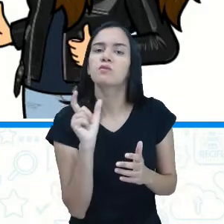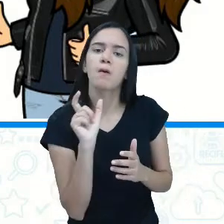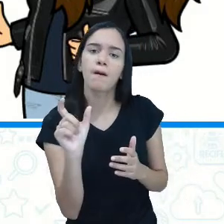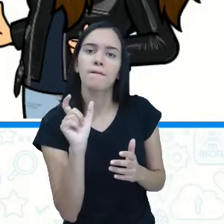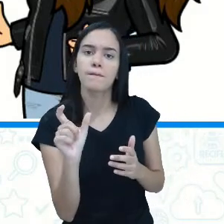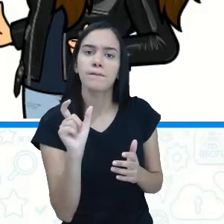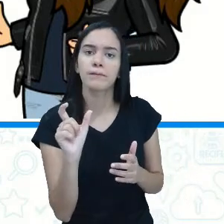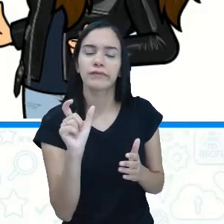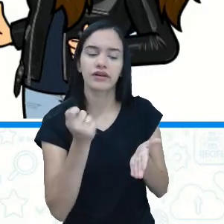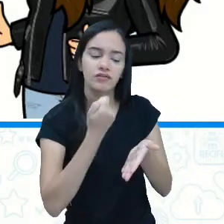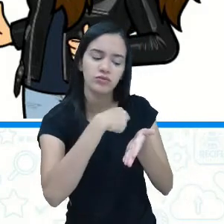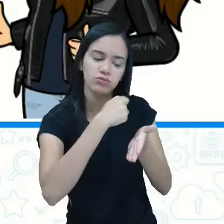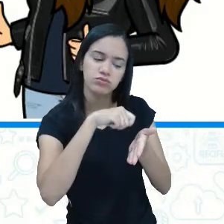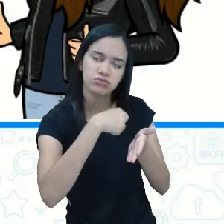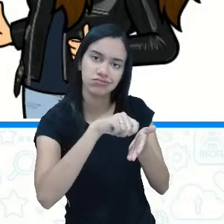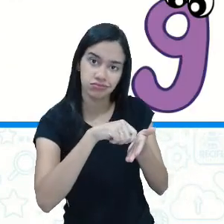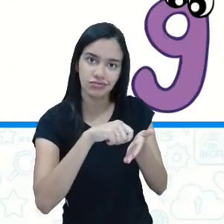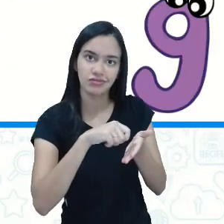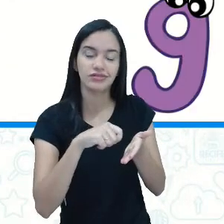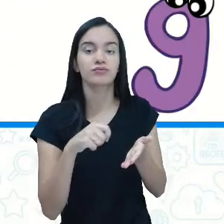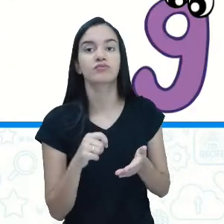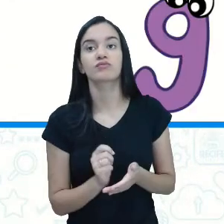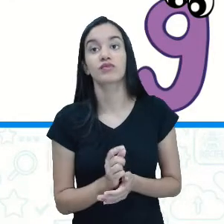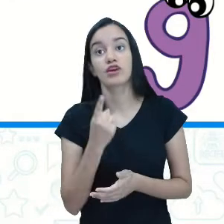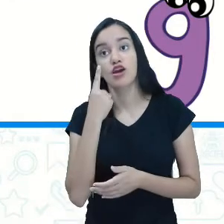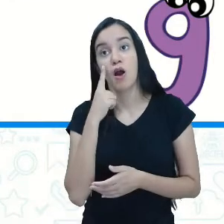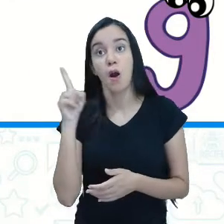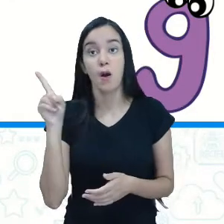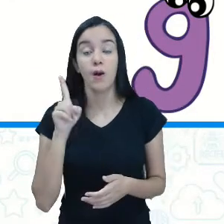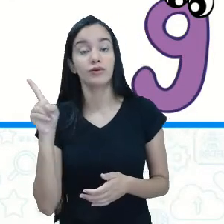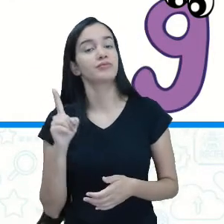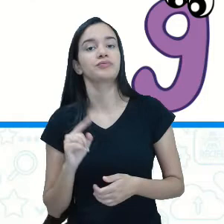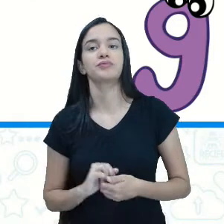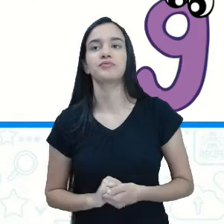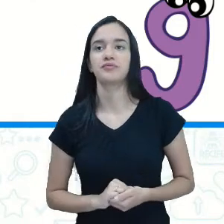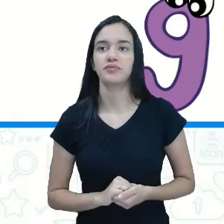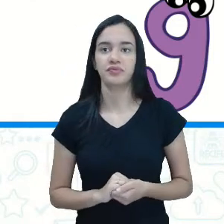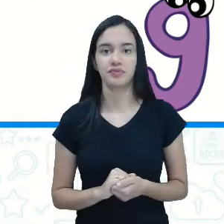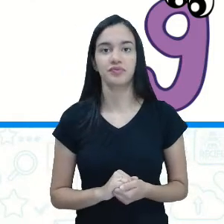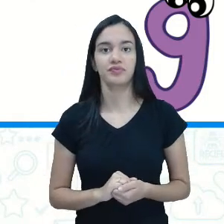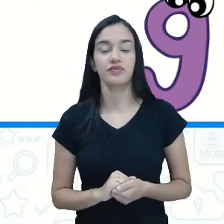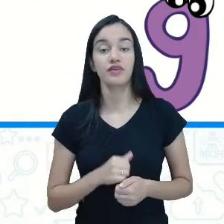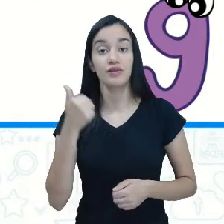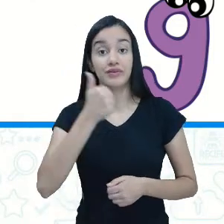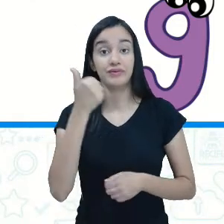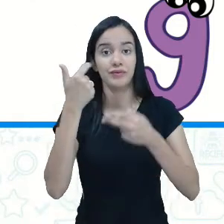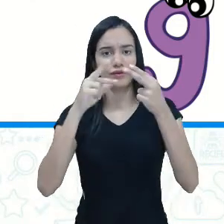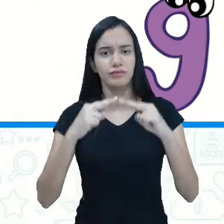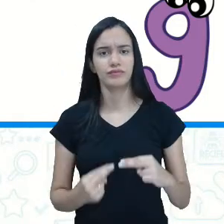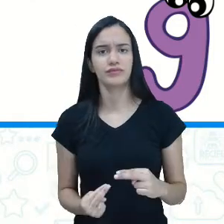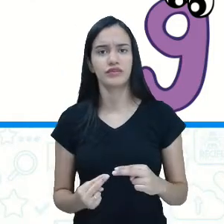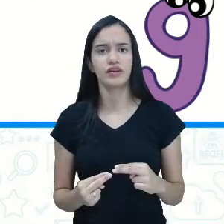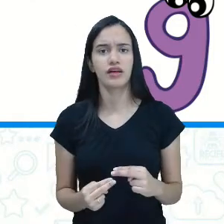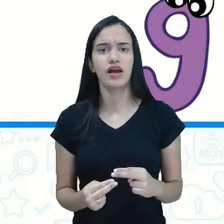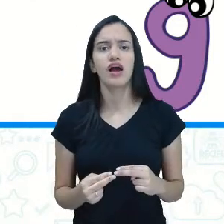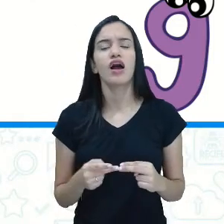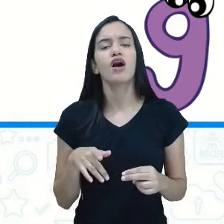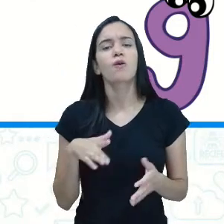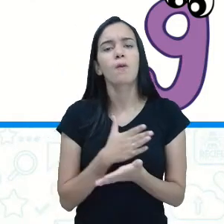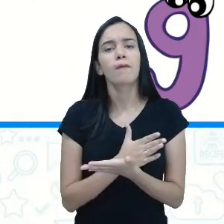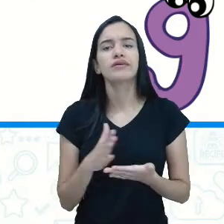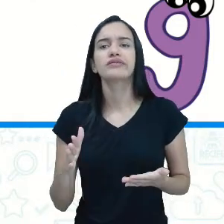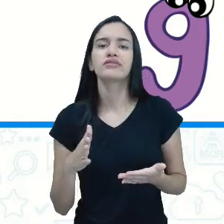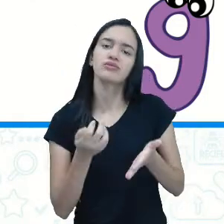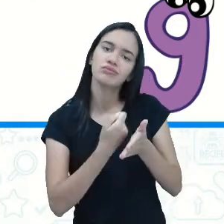registrado da nossa aula de hoje, tá certo? Olha aí. A nossa primeira parlenda é uma que a gente já começou a